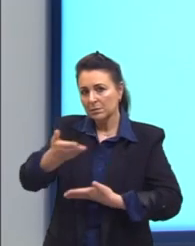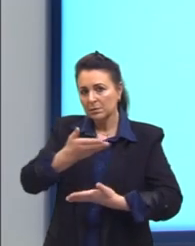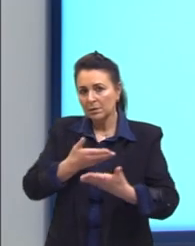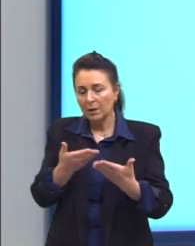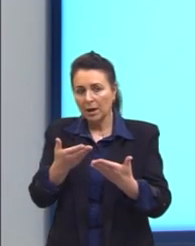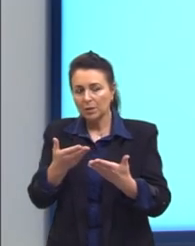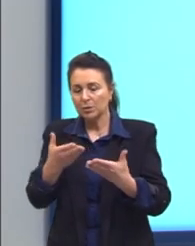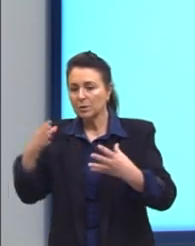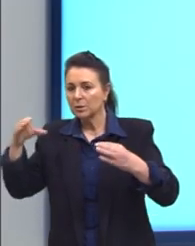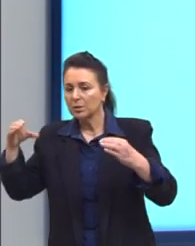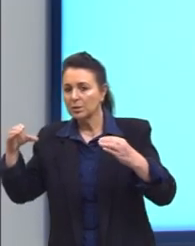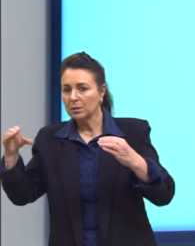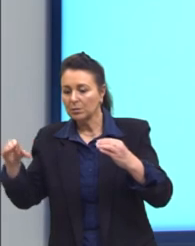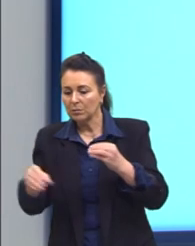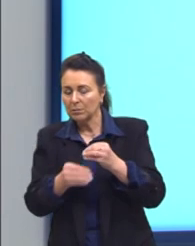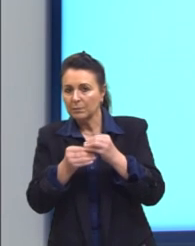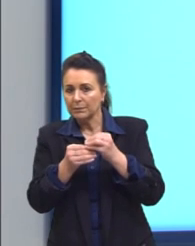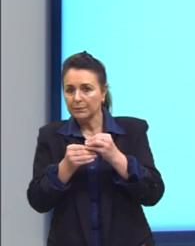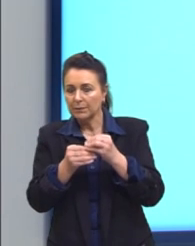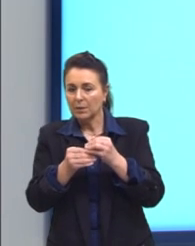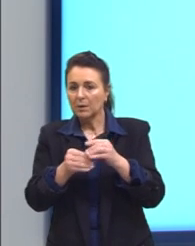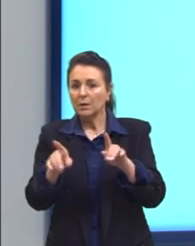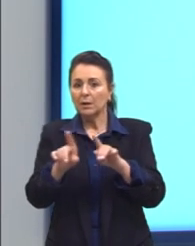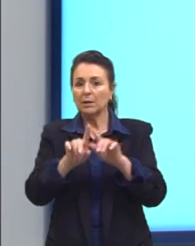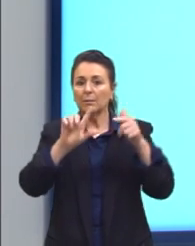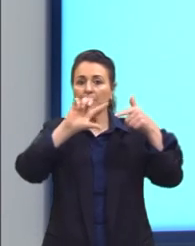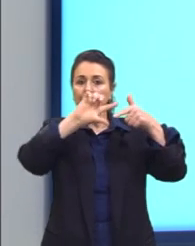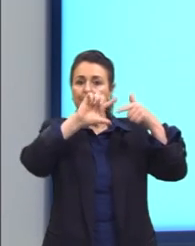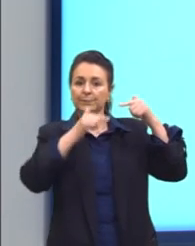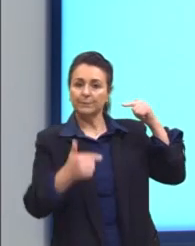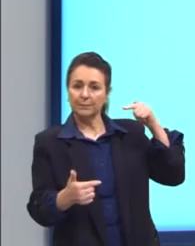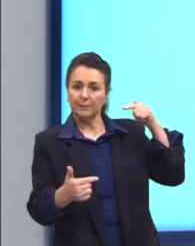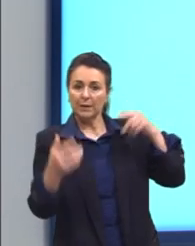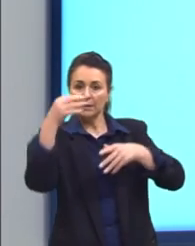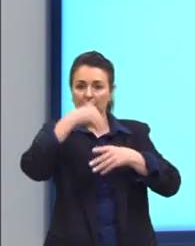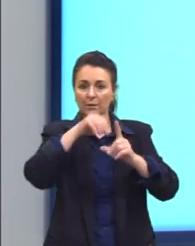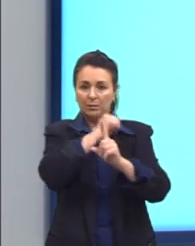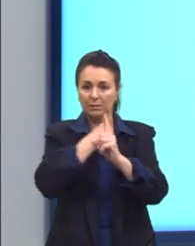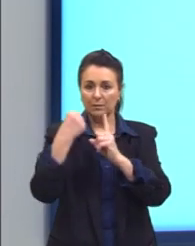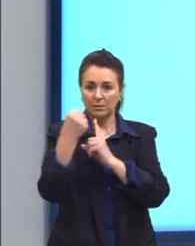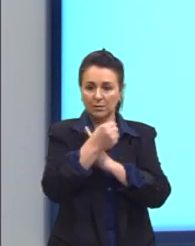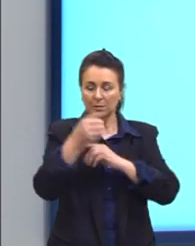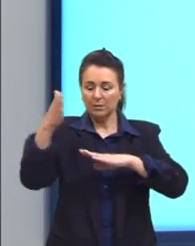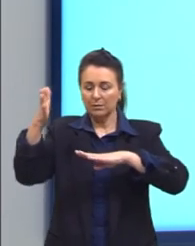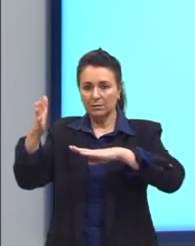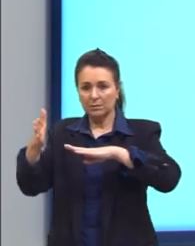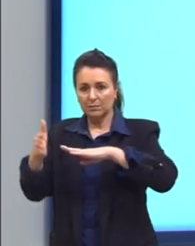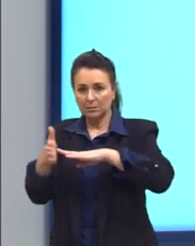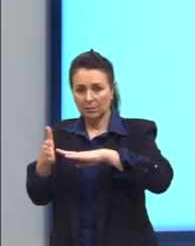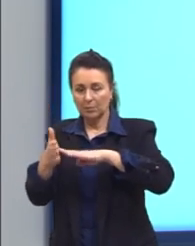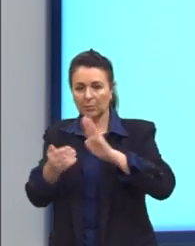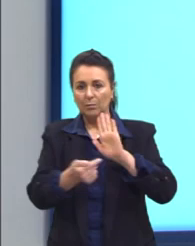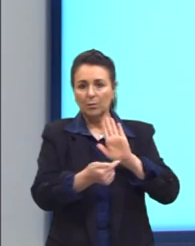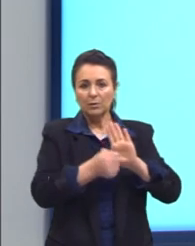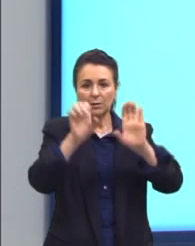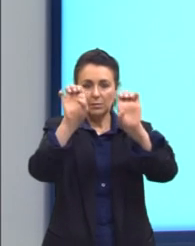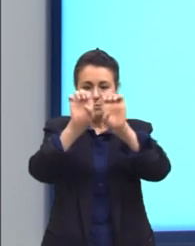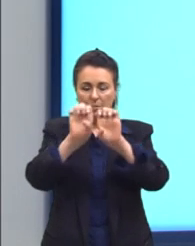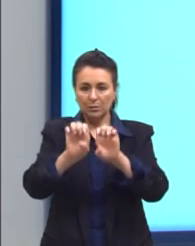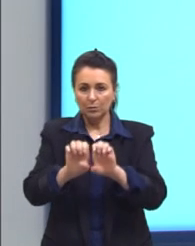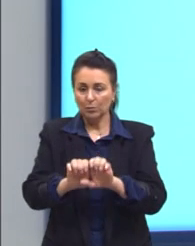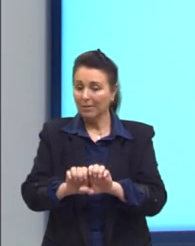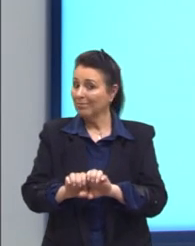complementar e paradoxal na sociedade contemporânea, fomentando estruturas desiguais que, de acordo com a